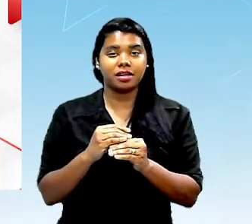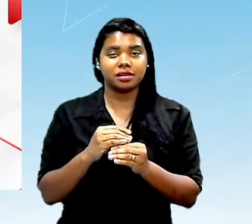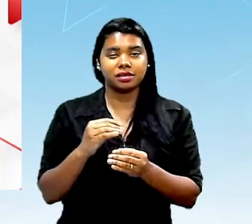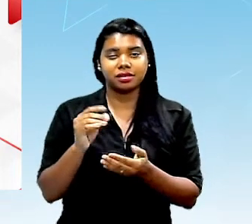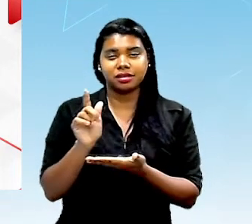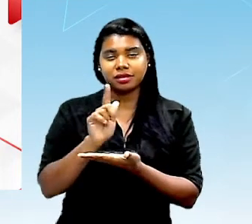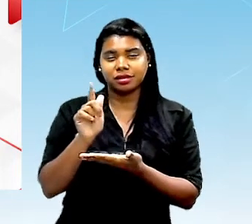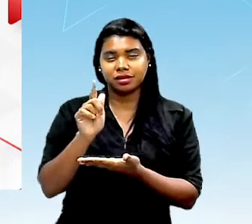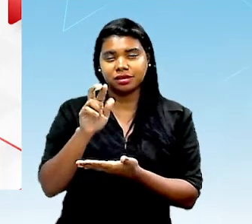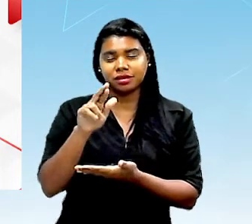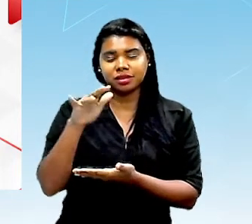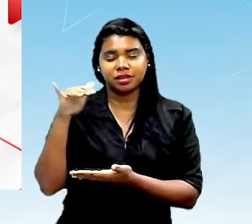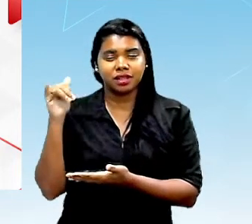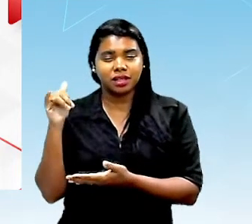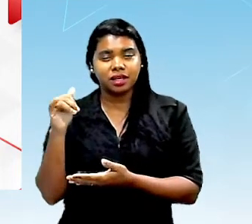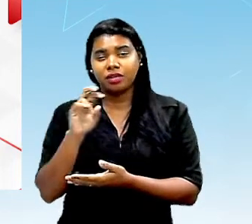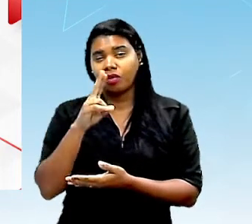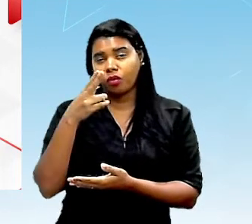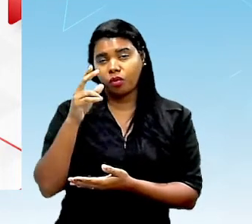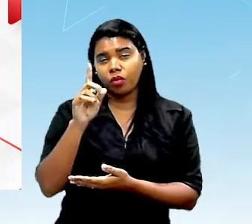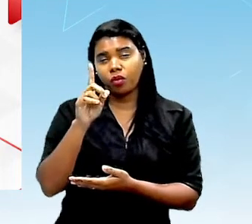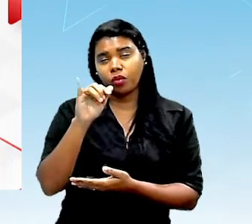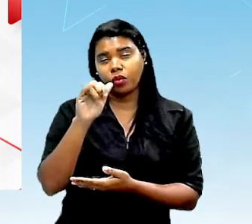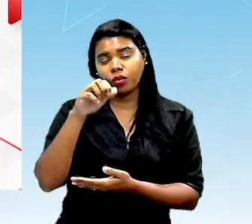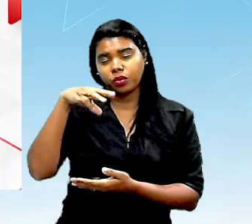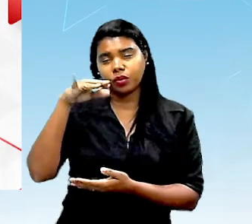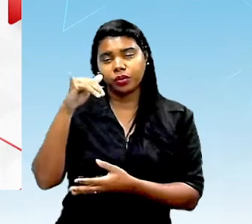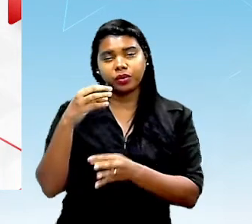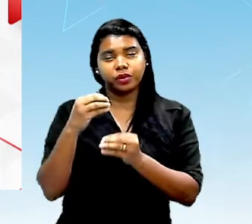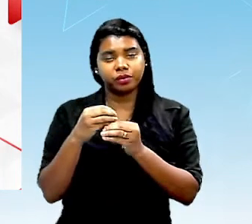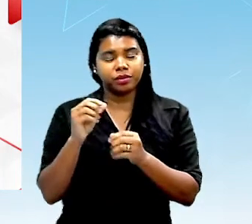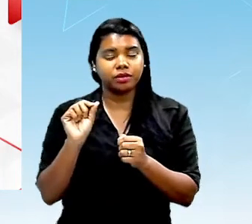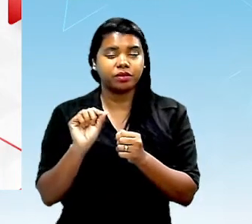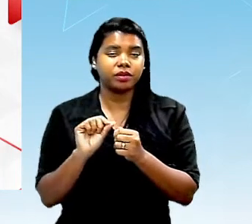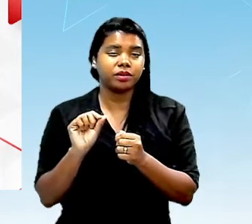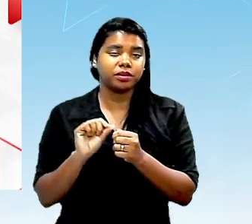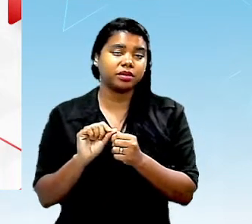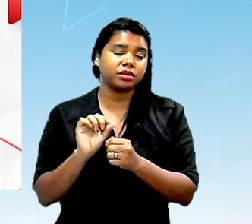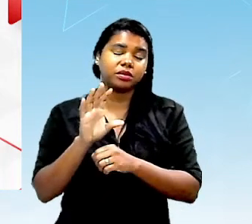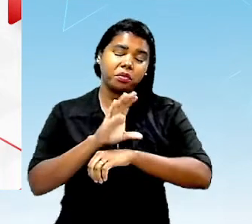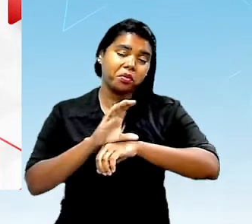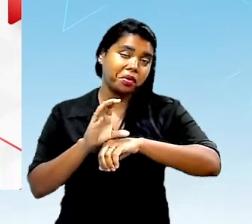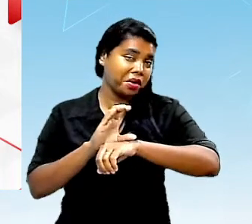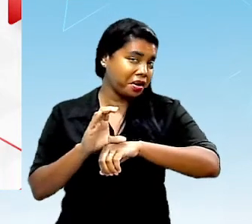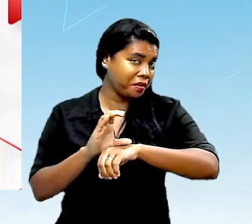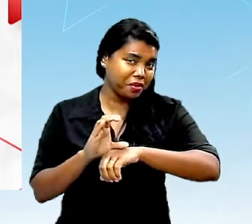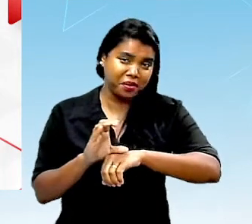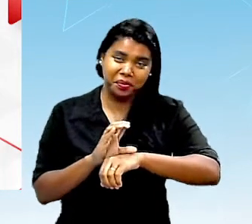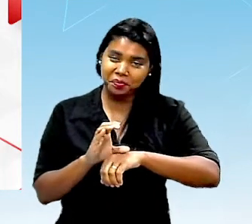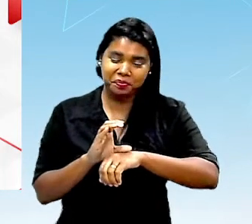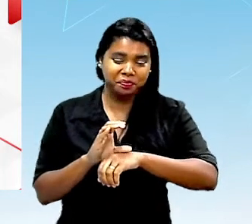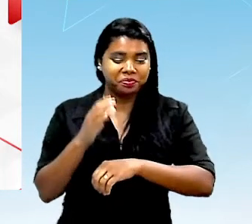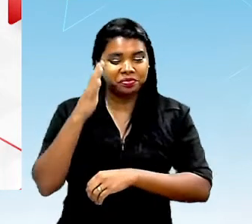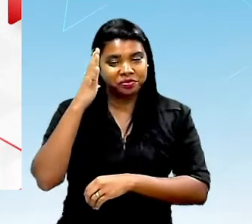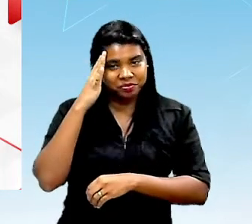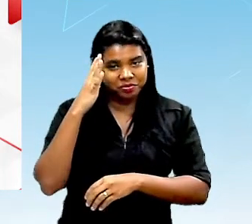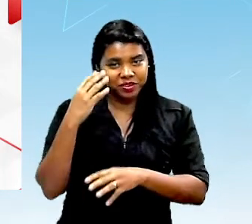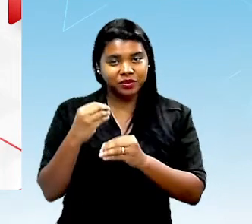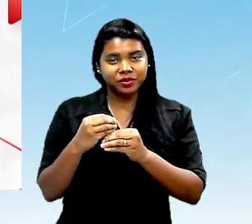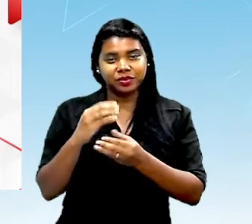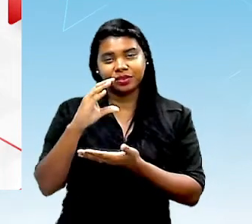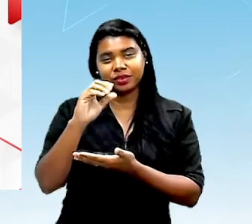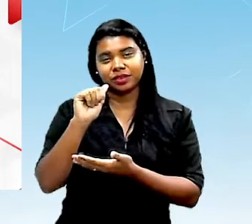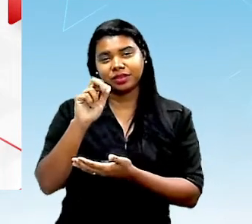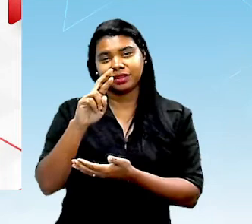quanto o diamante são formados apenas por carbono então só tem carbono na constituição deles